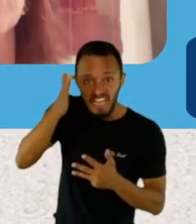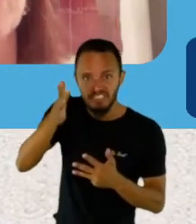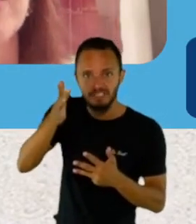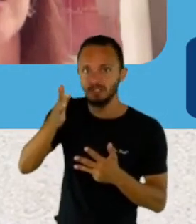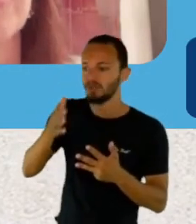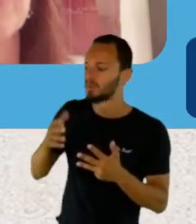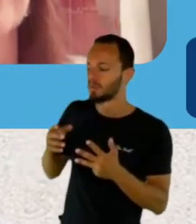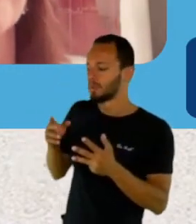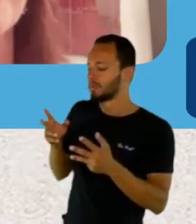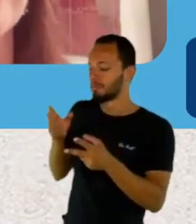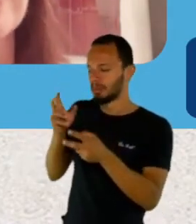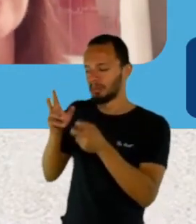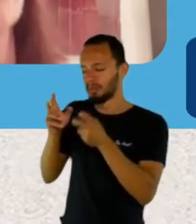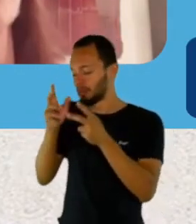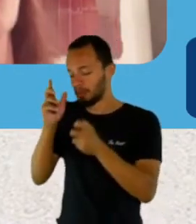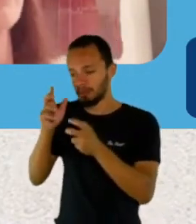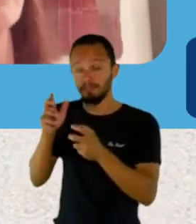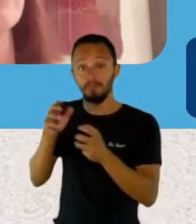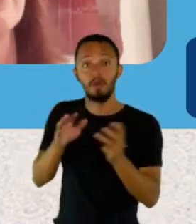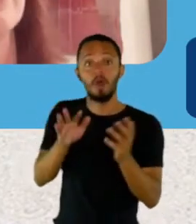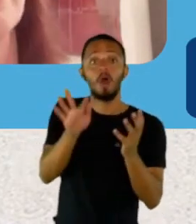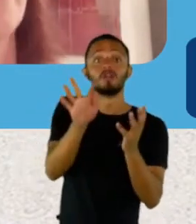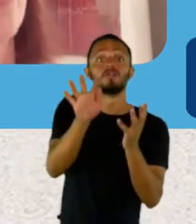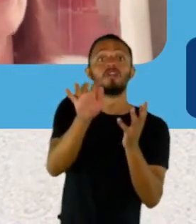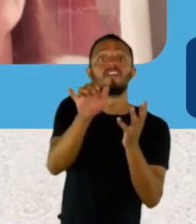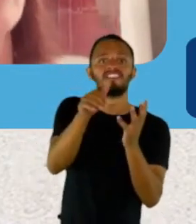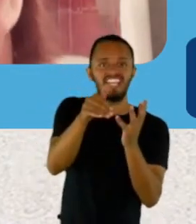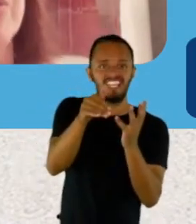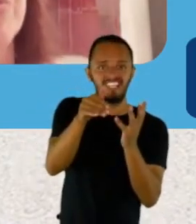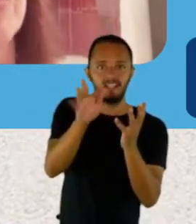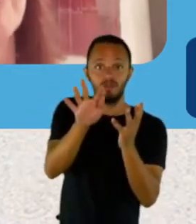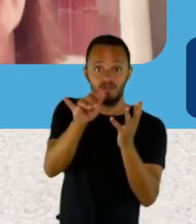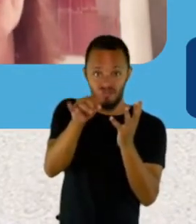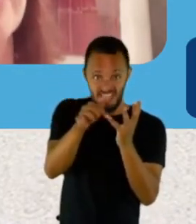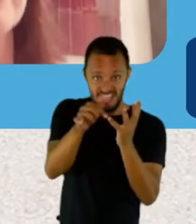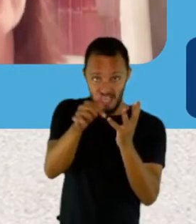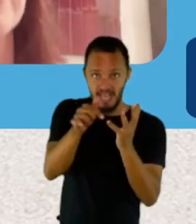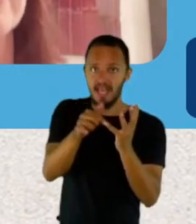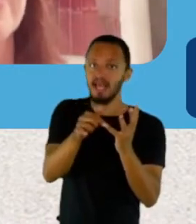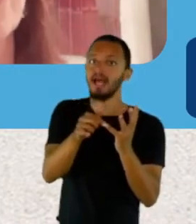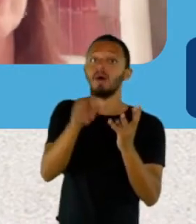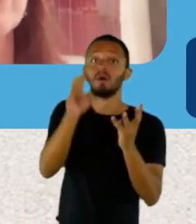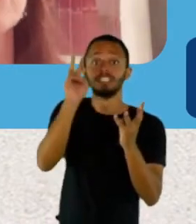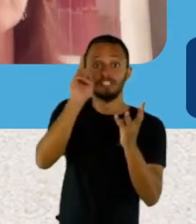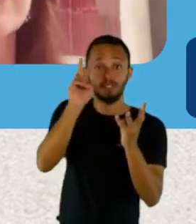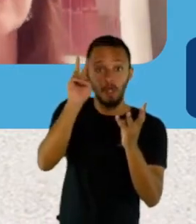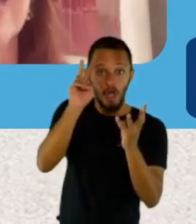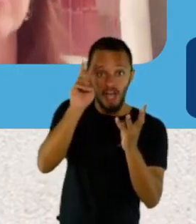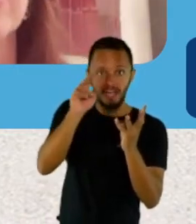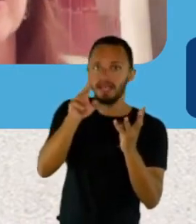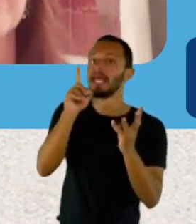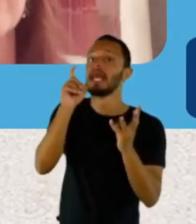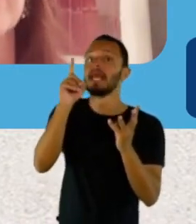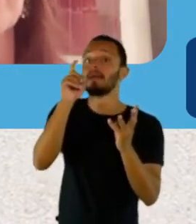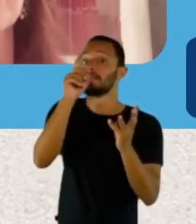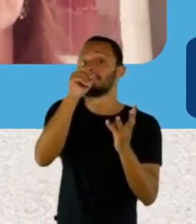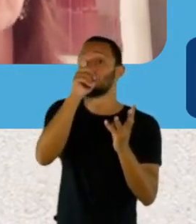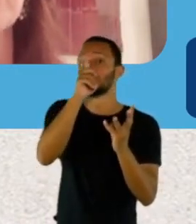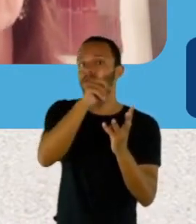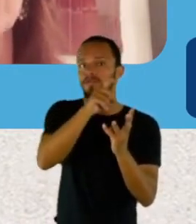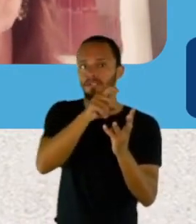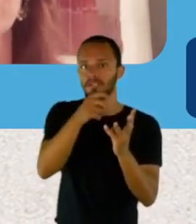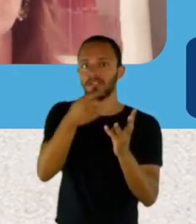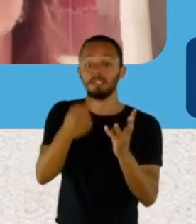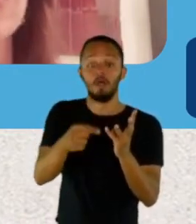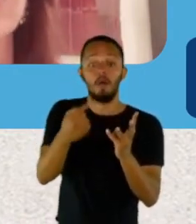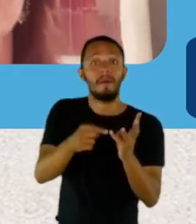é sempre mais complicado. Você finalizar um conto é muito difícil porque ele tem que ter realmente uma verdade, né? Ele tem que falar para